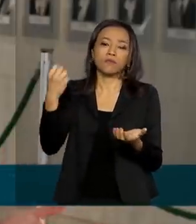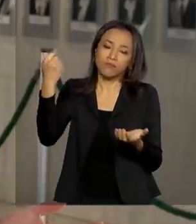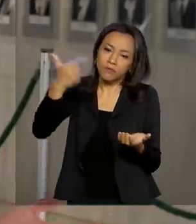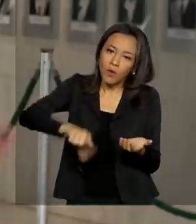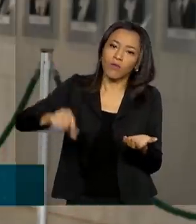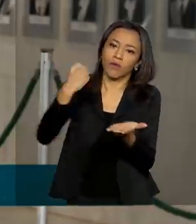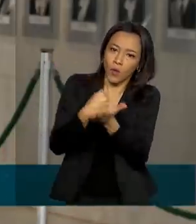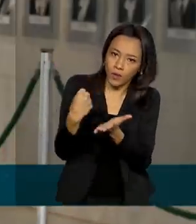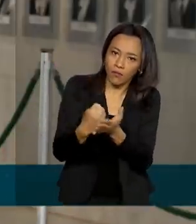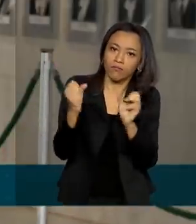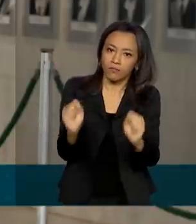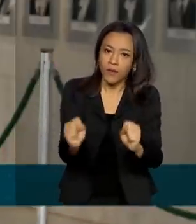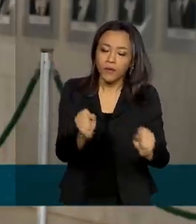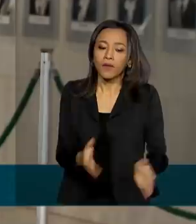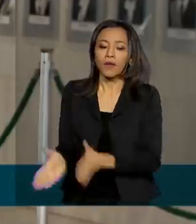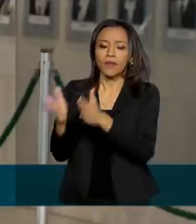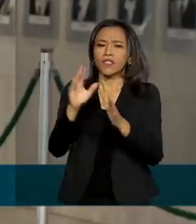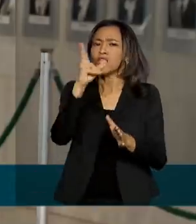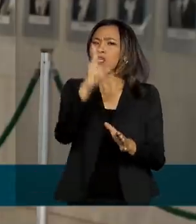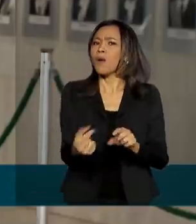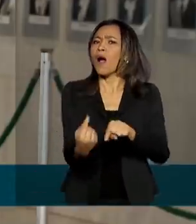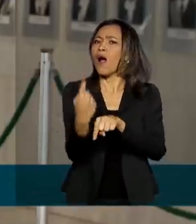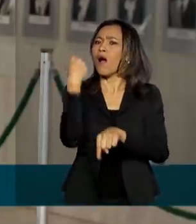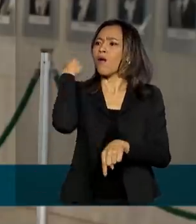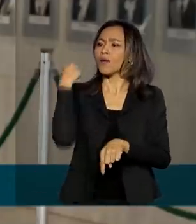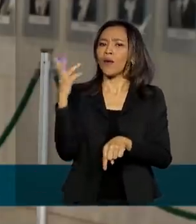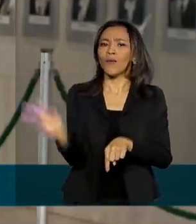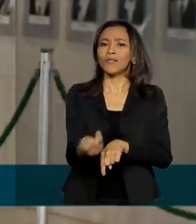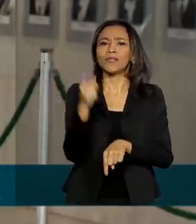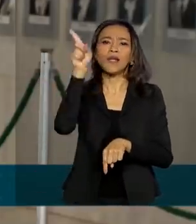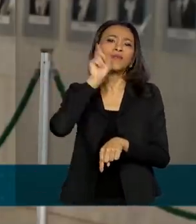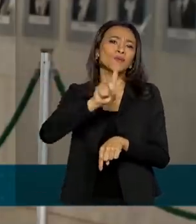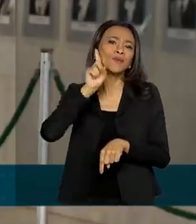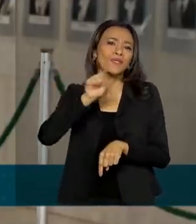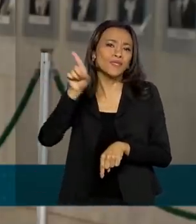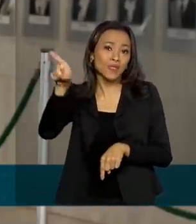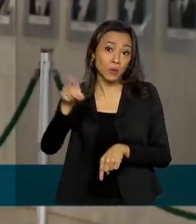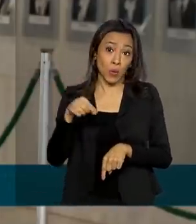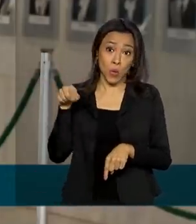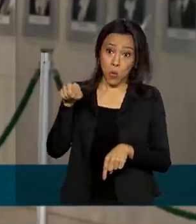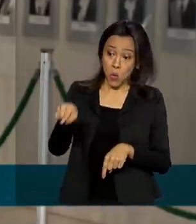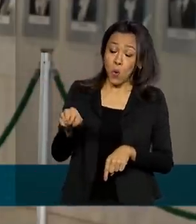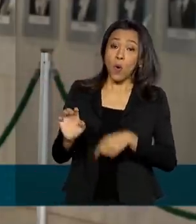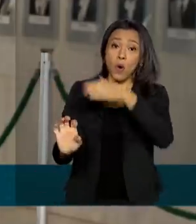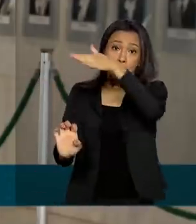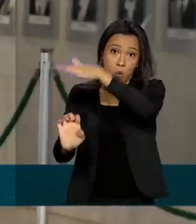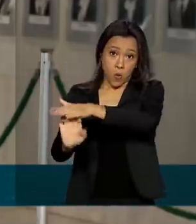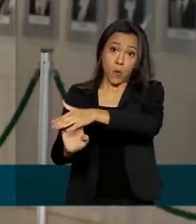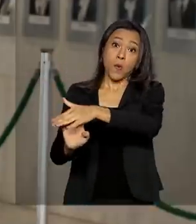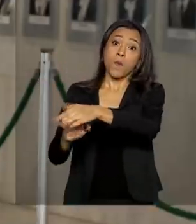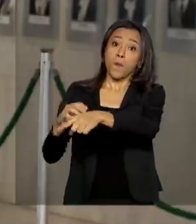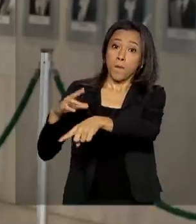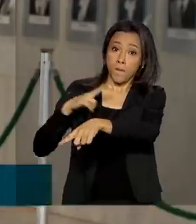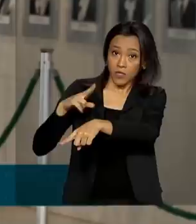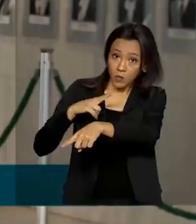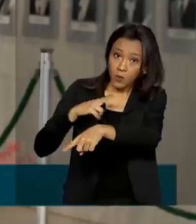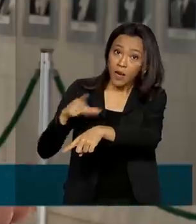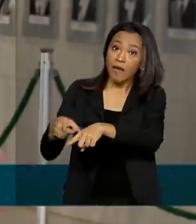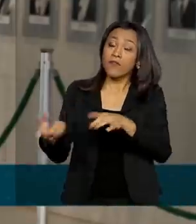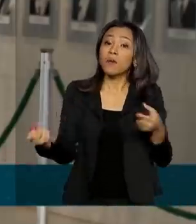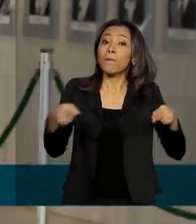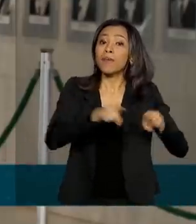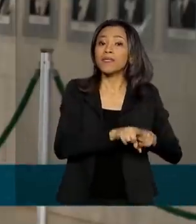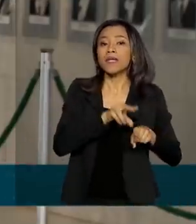fazer no Brasil o que foi feito no último fim de semana nos Estados Unidos, quando uma empresa privada, SpaceX, fez uma parceria com a